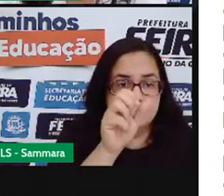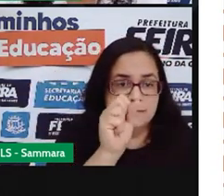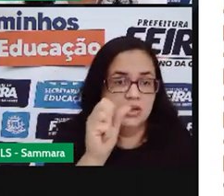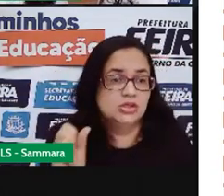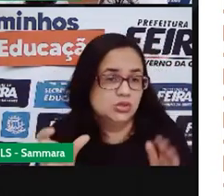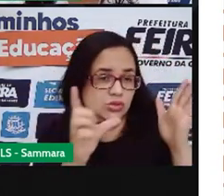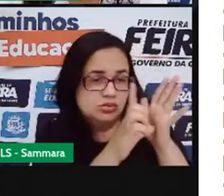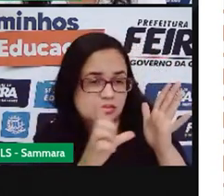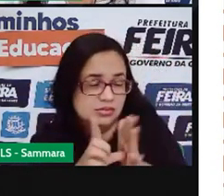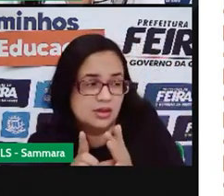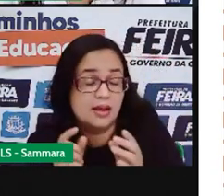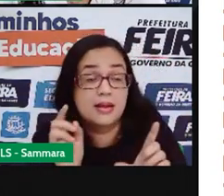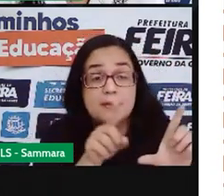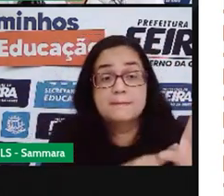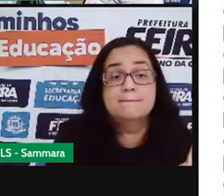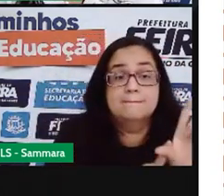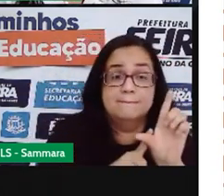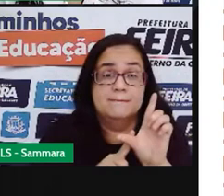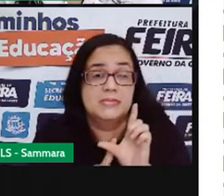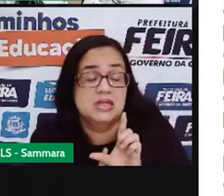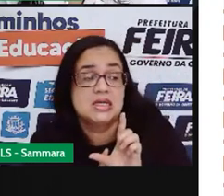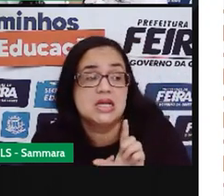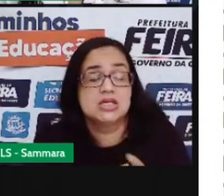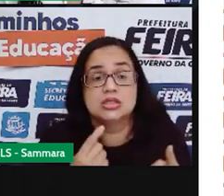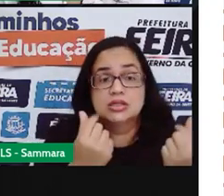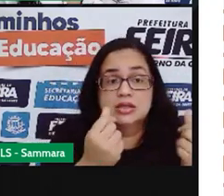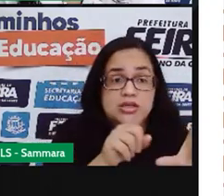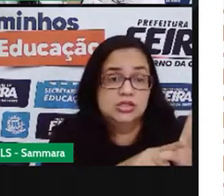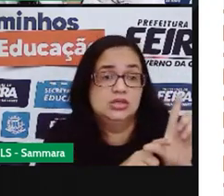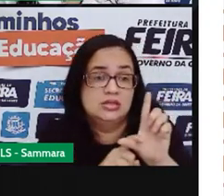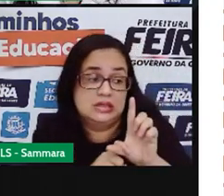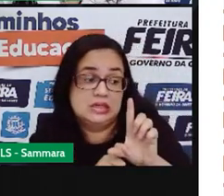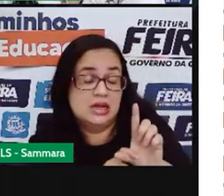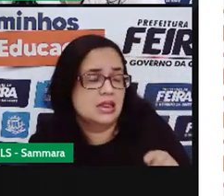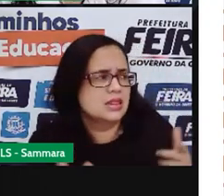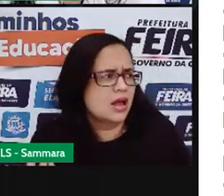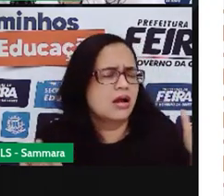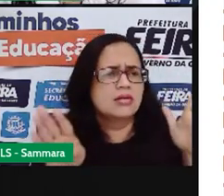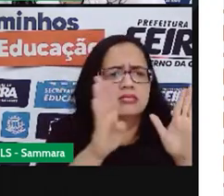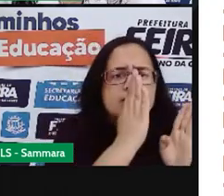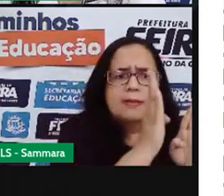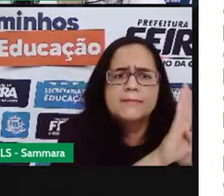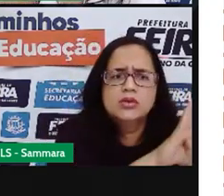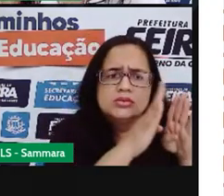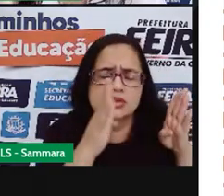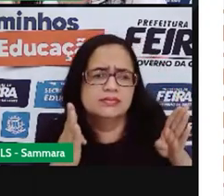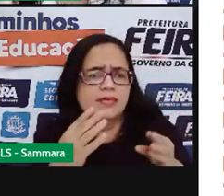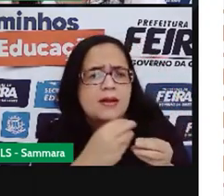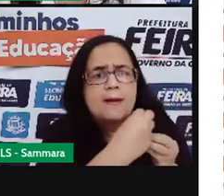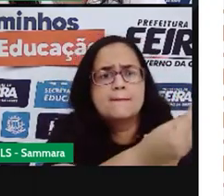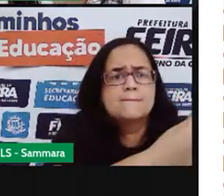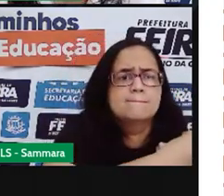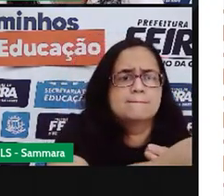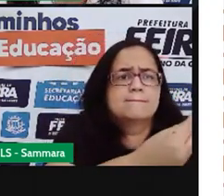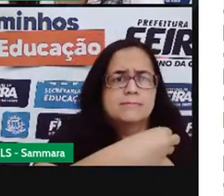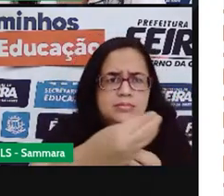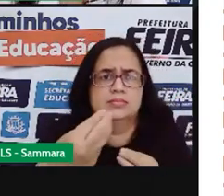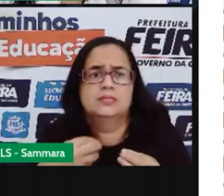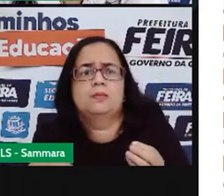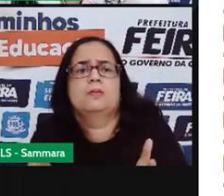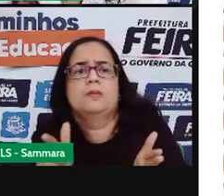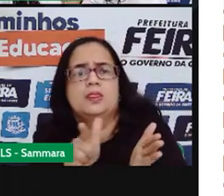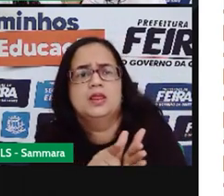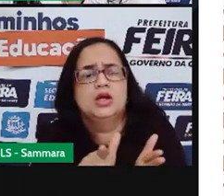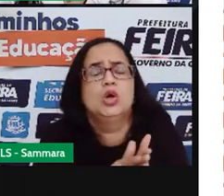empréstimo, sempre tem uma pessoa na porta distribuindo os panfletos,